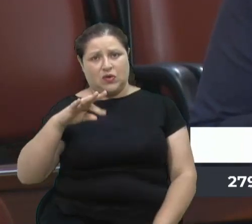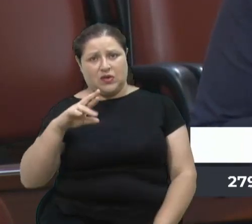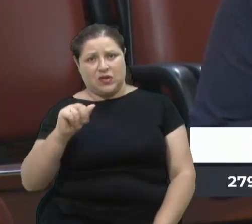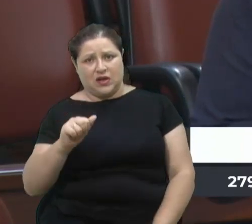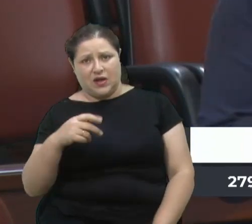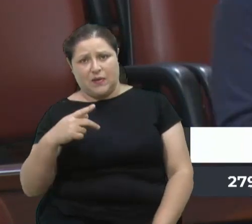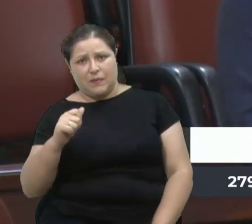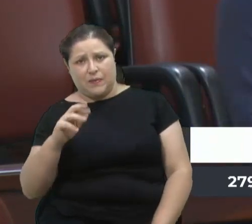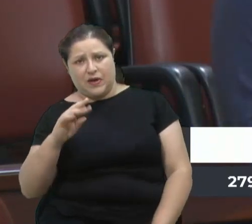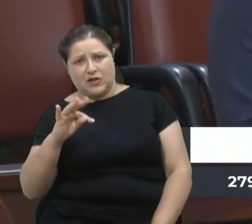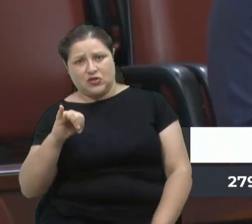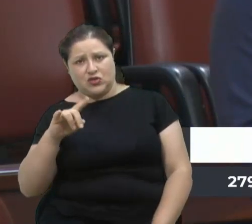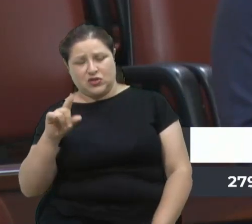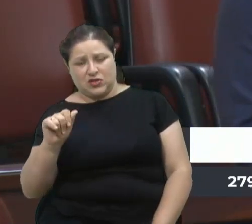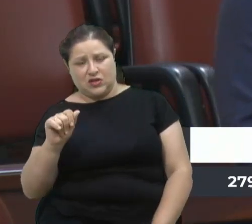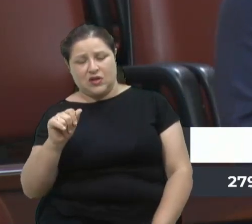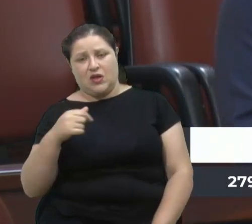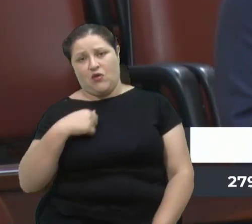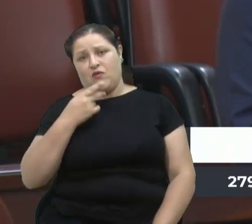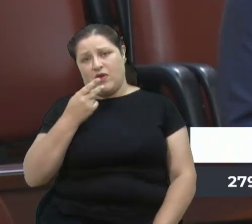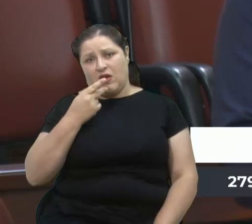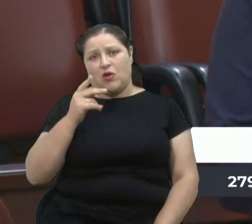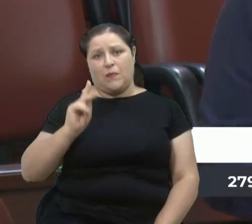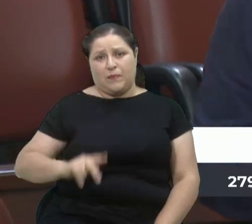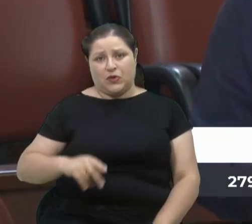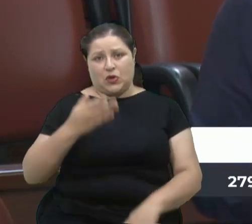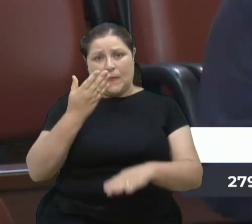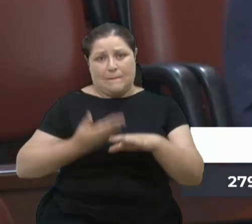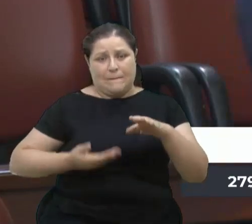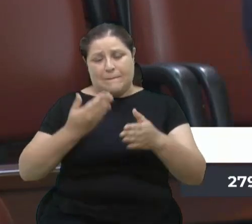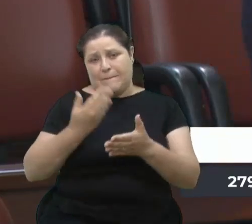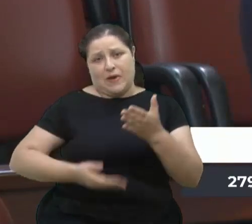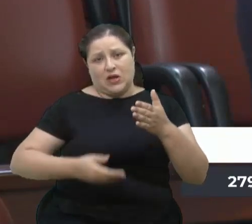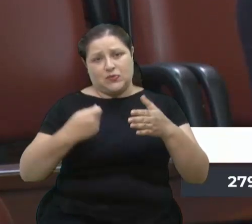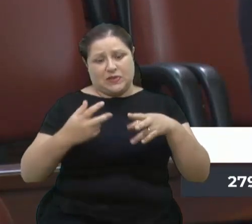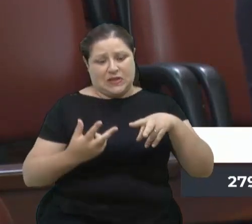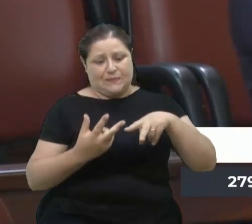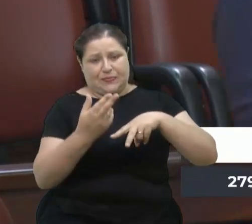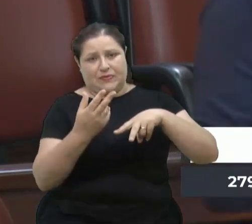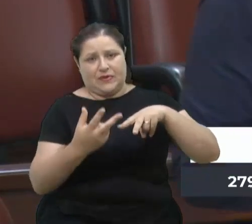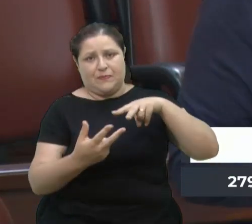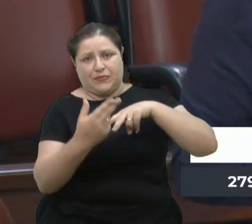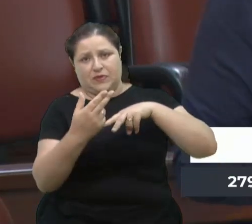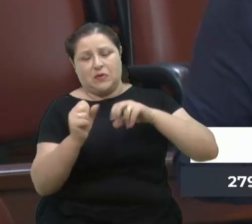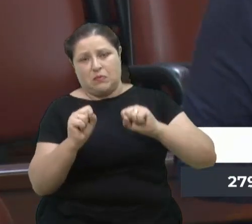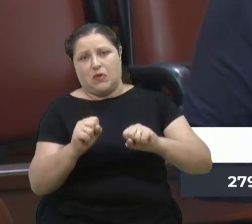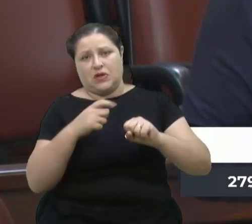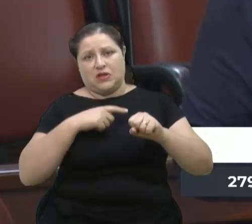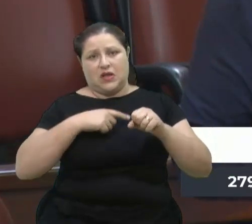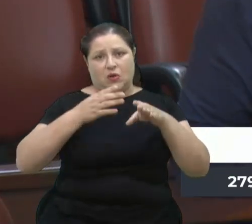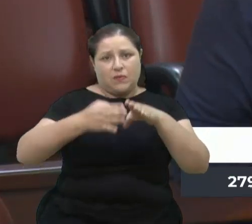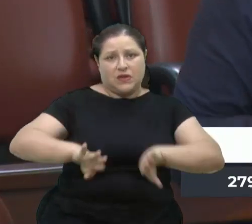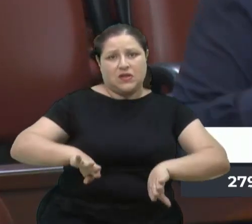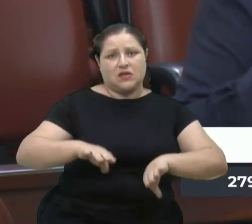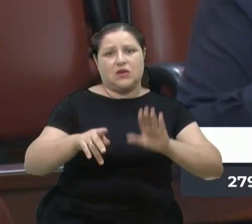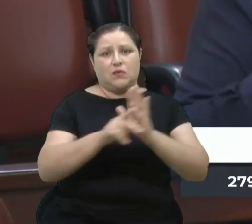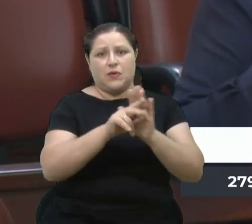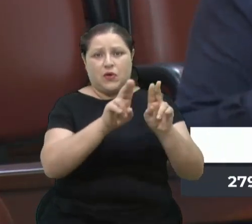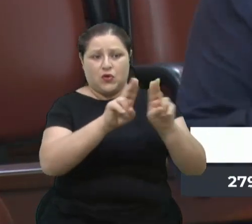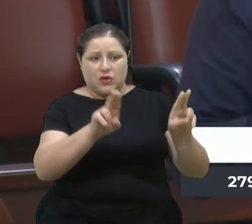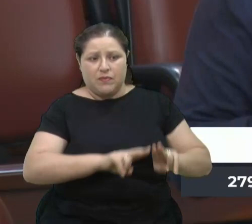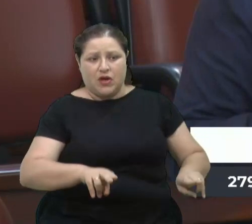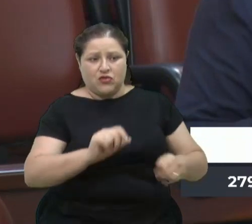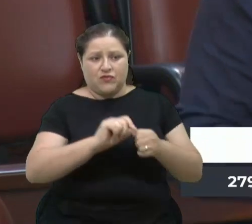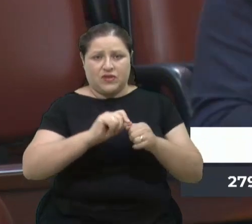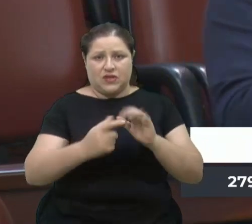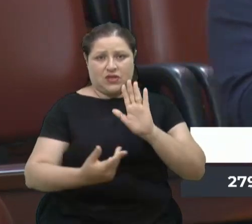presidente, que tem pessoas que estão perdendo as suas pernas? Não podia fazer uma contrapartida com a Unimed, com esses planos e fazer essas cirurgias? Então, eu